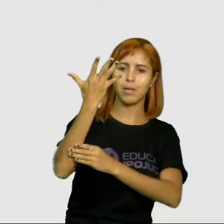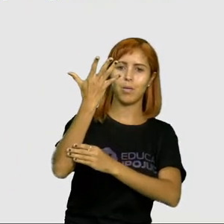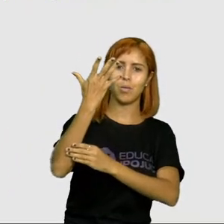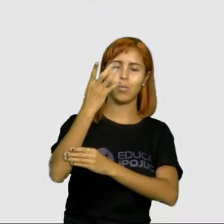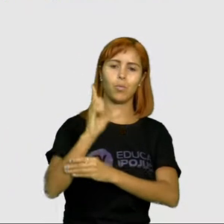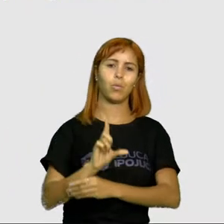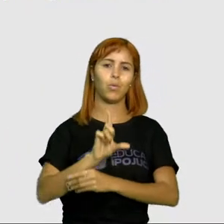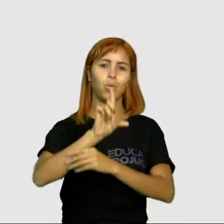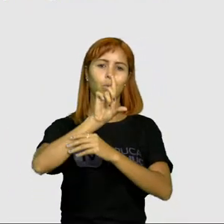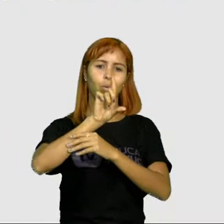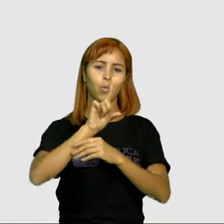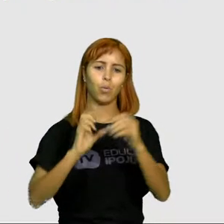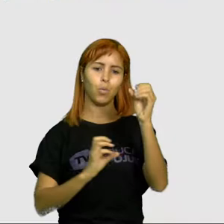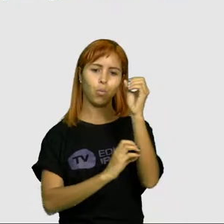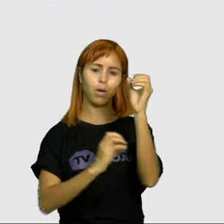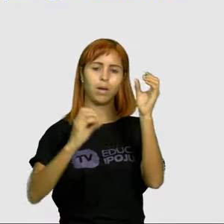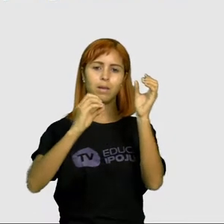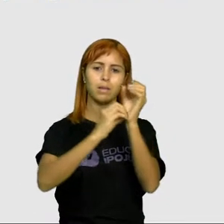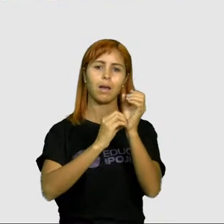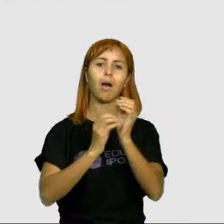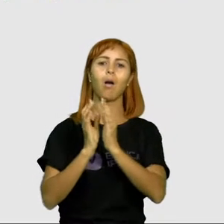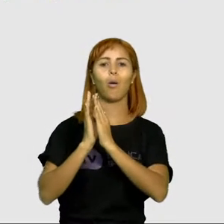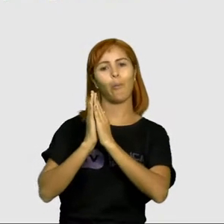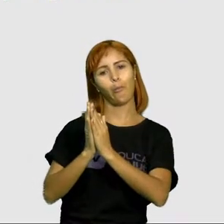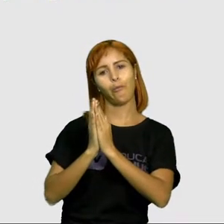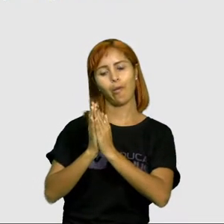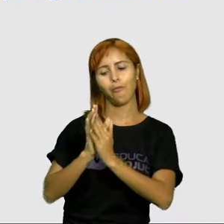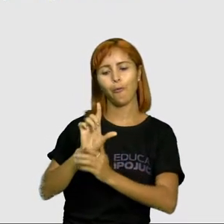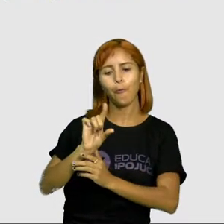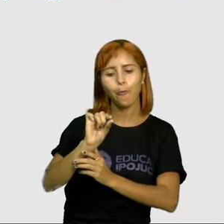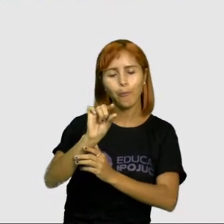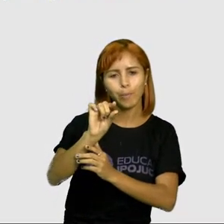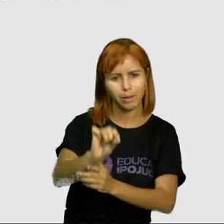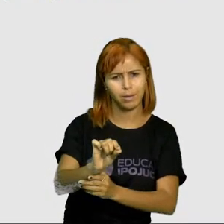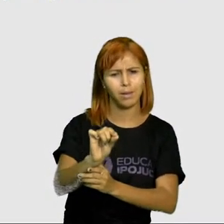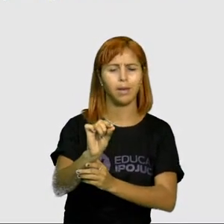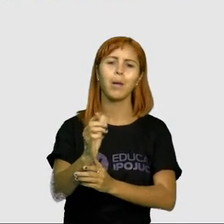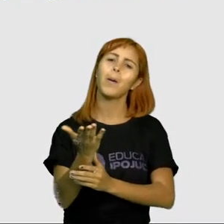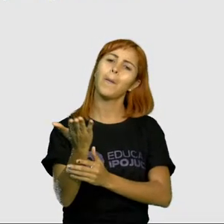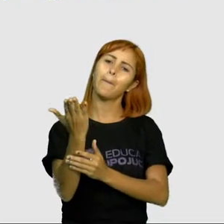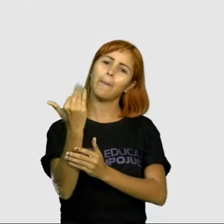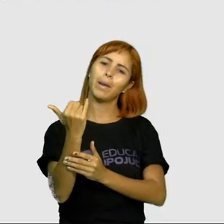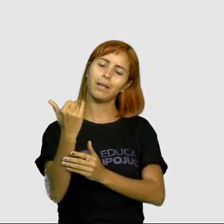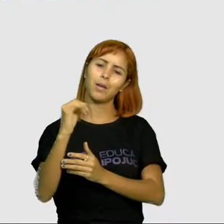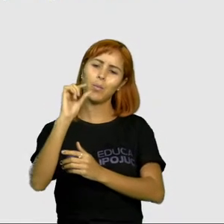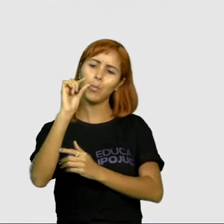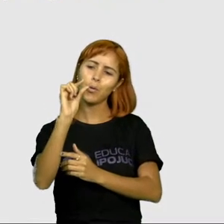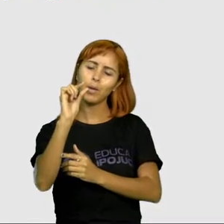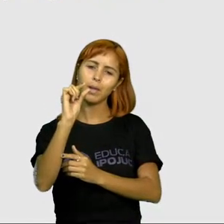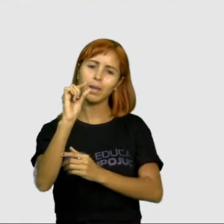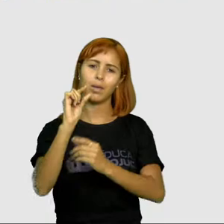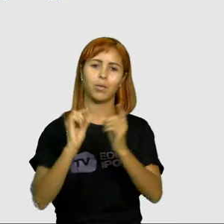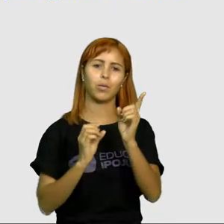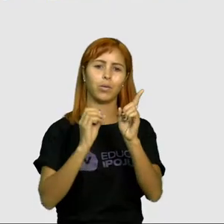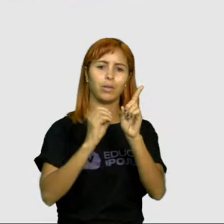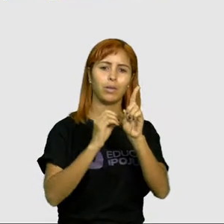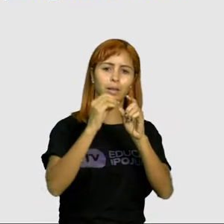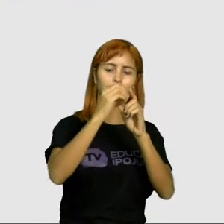cigarra. Por favor, formiguinhas, me deem um pouco de trigo.